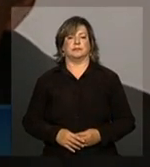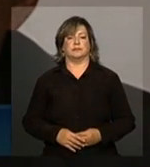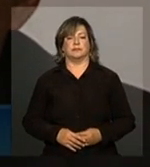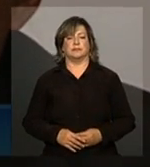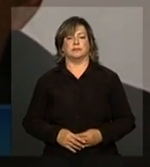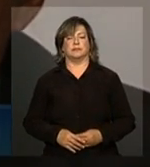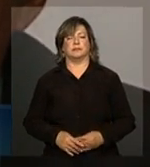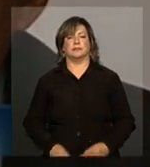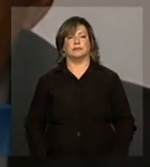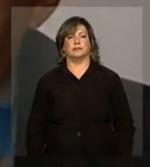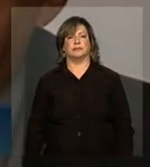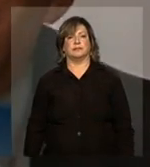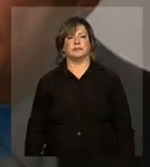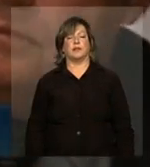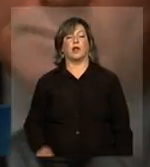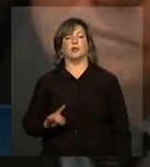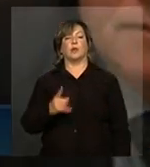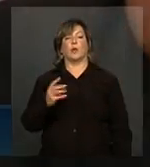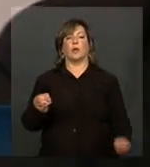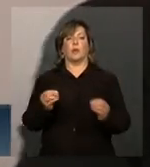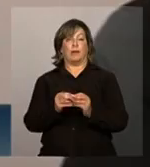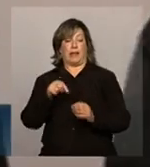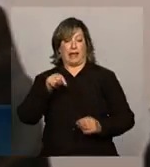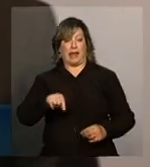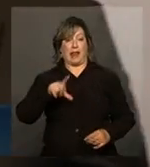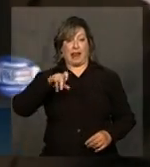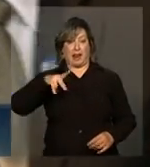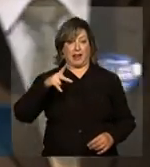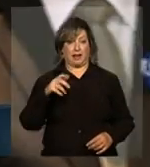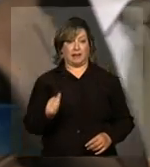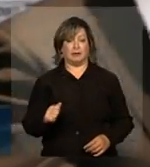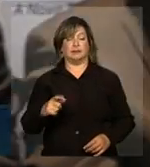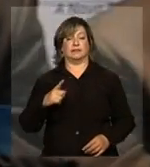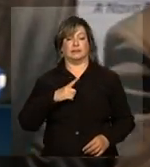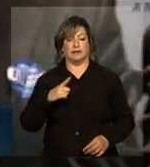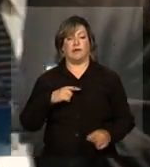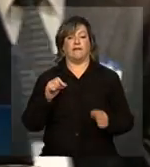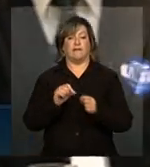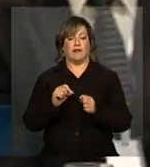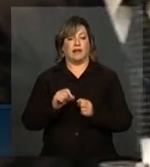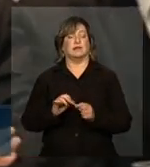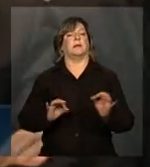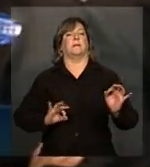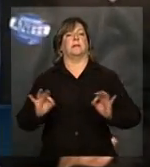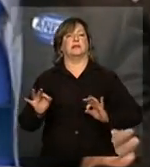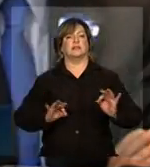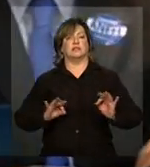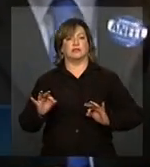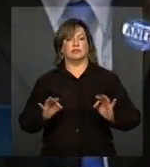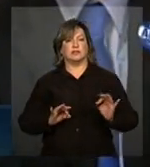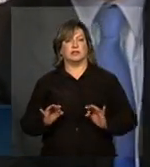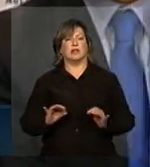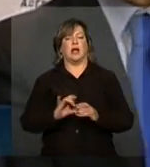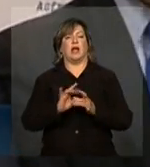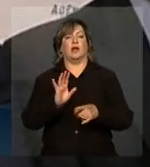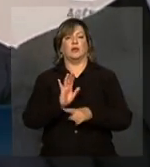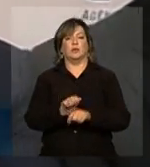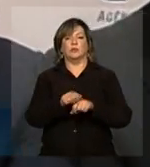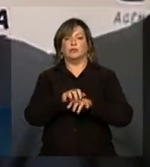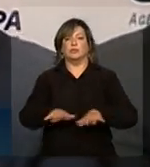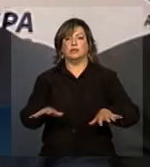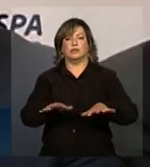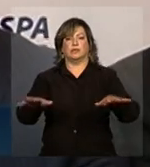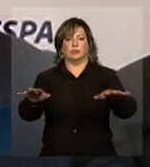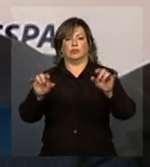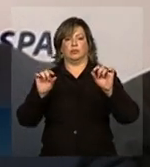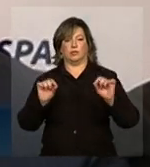Só para fazer um complemento, essa linha, ela se faz, ela foi planejada para permitir o escoamento a